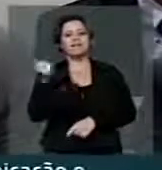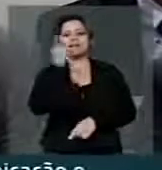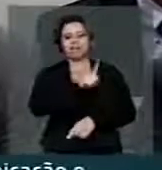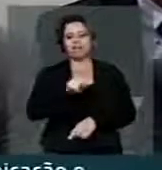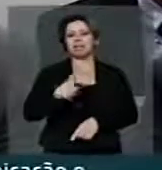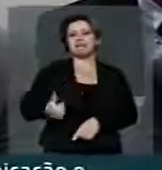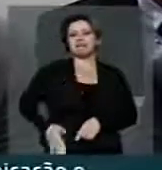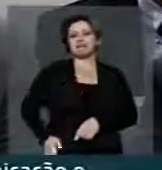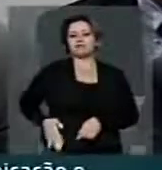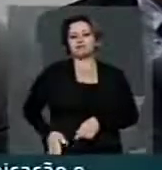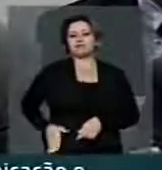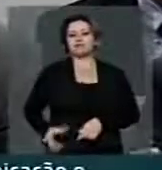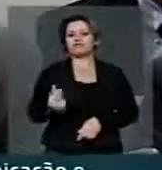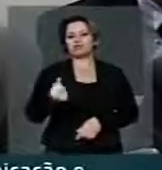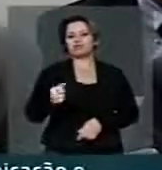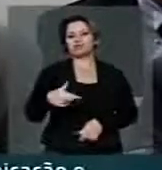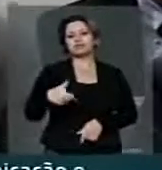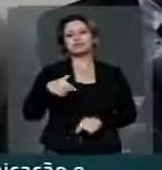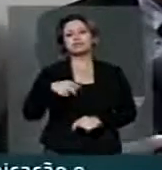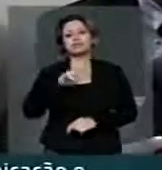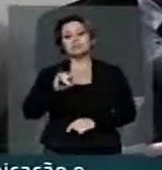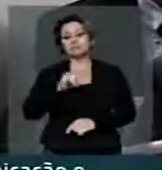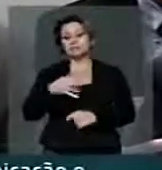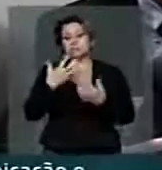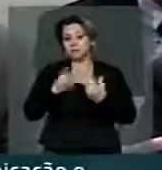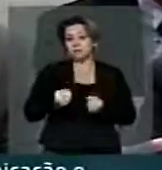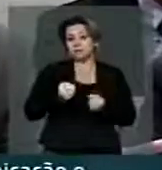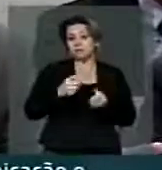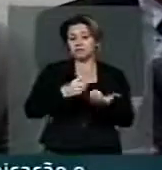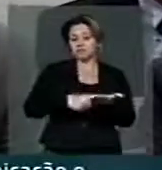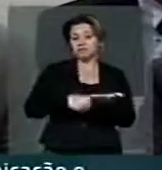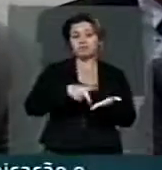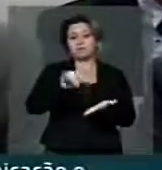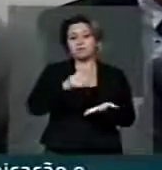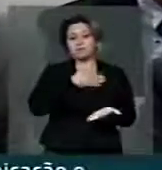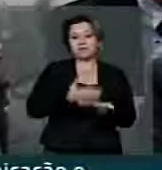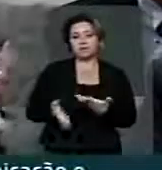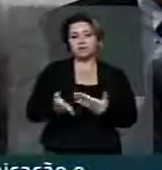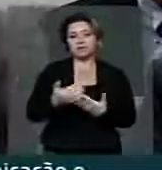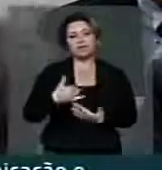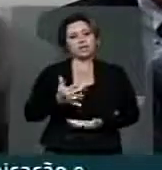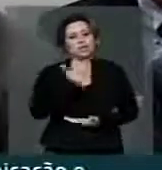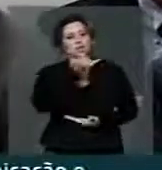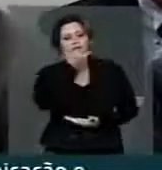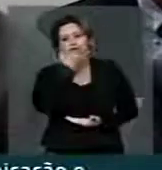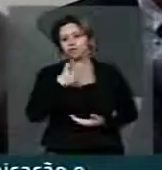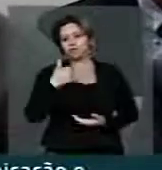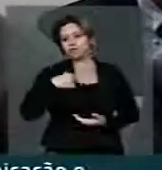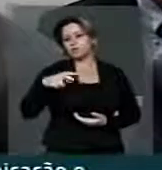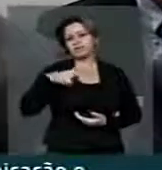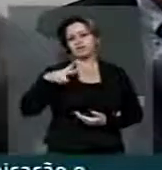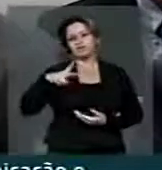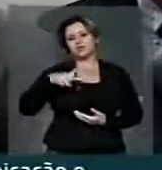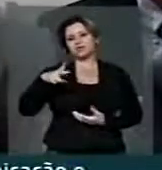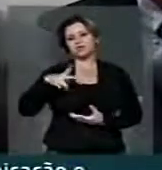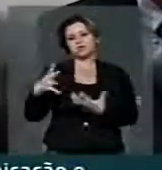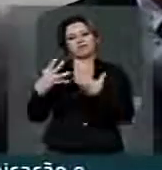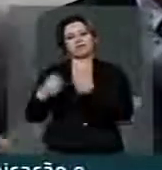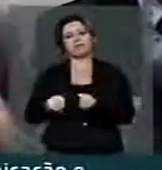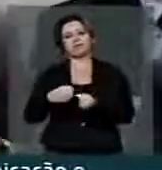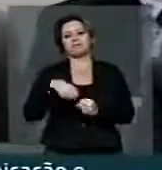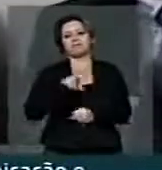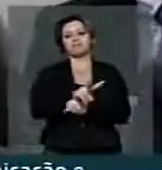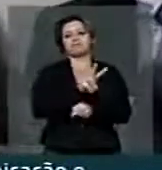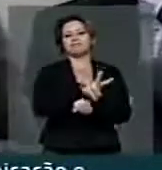Tem algum interesse contrariado? Tem. Lamento muito. Aqui eu vou ficar do lado da privacidade do internauta. Eu vou proteger o